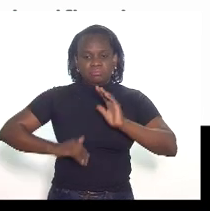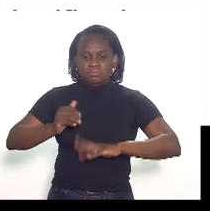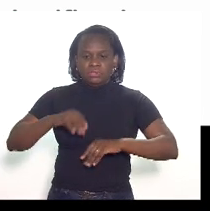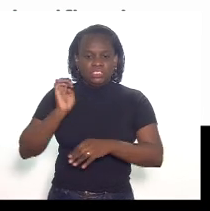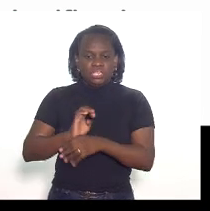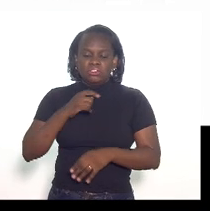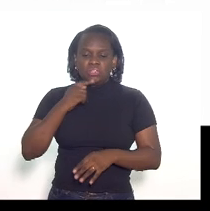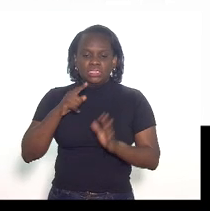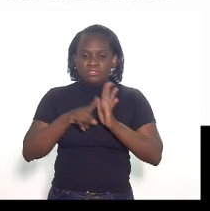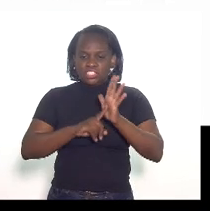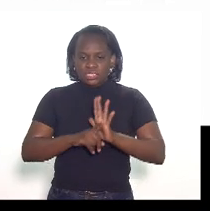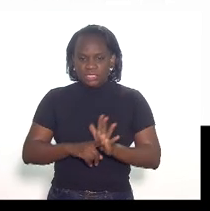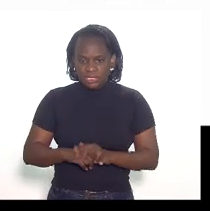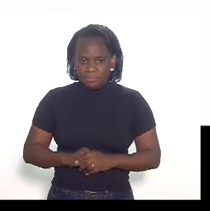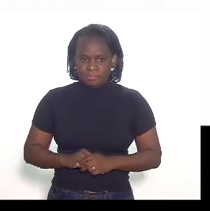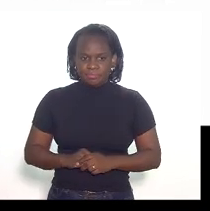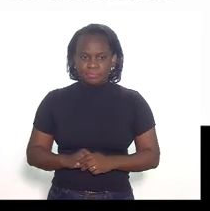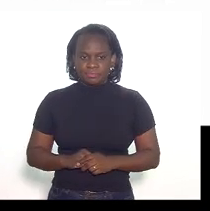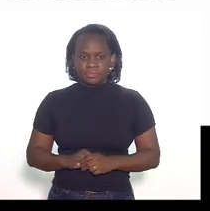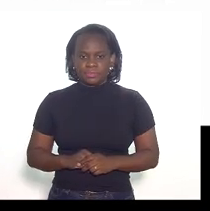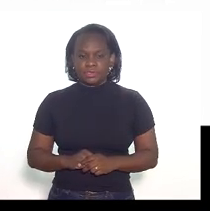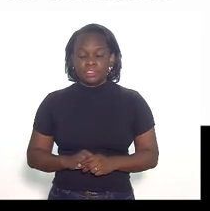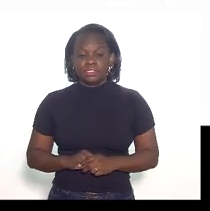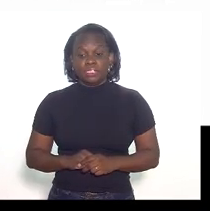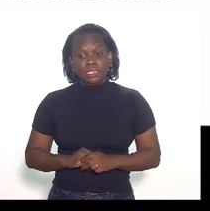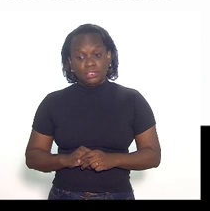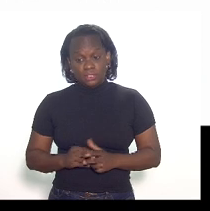Estado de fiscalizar e aí